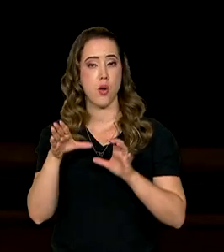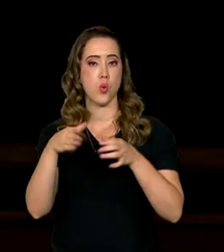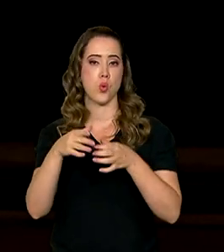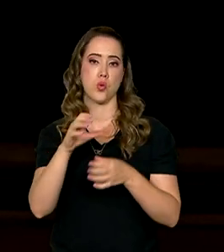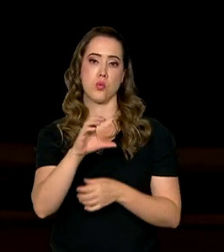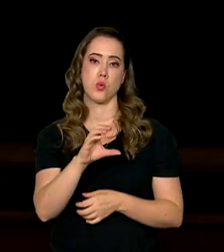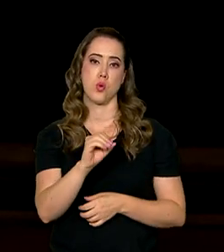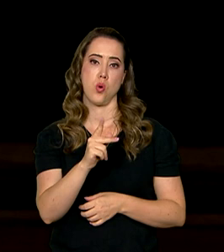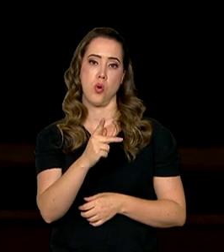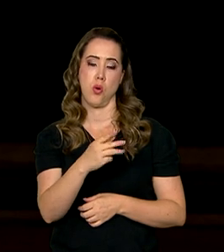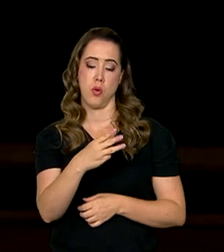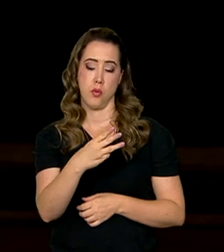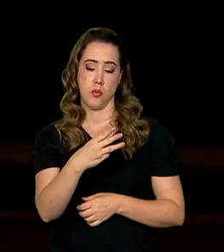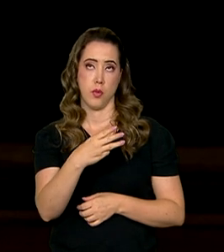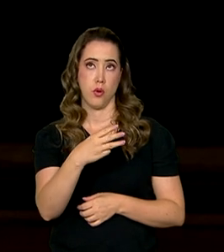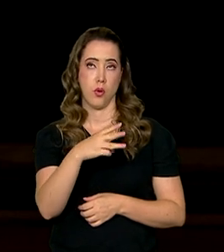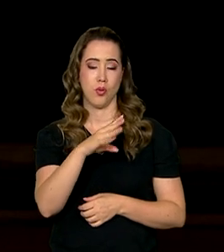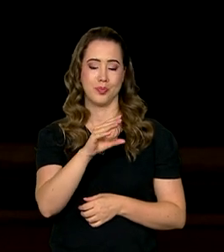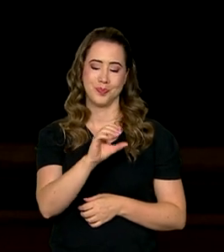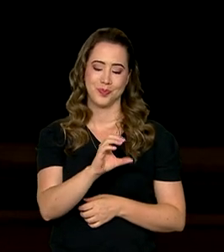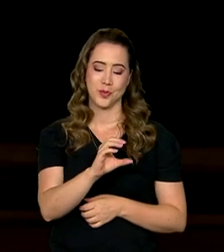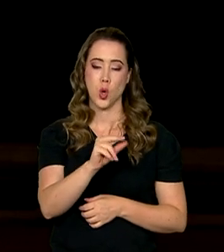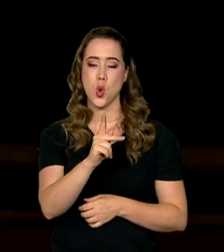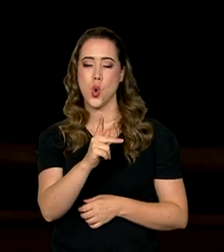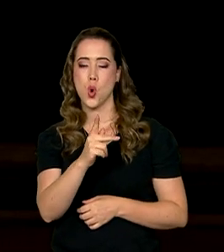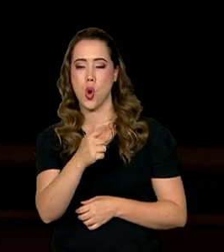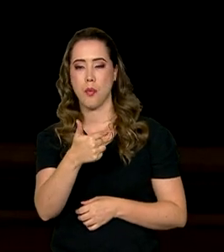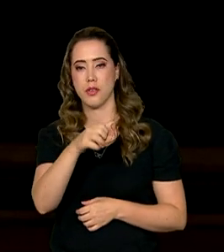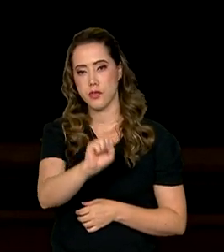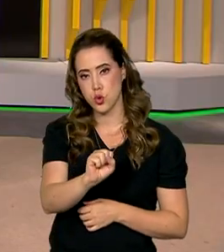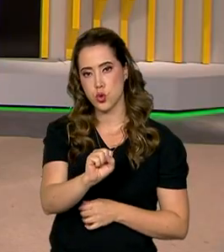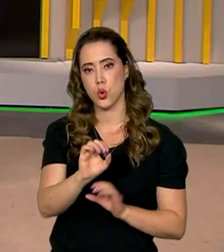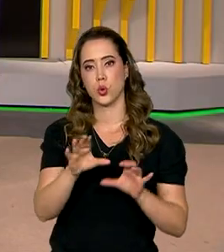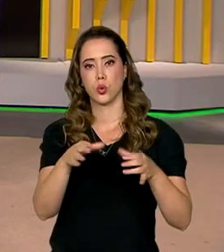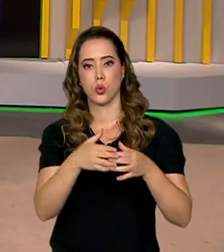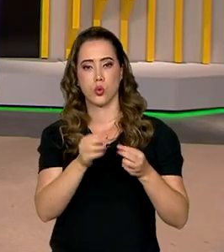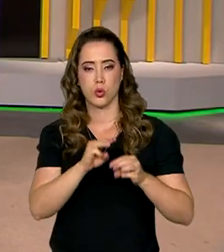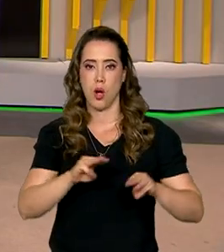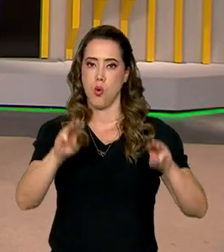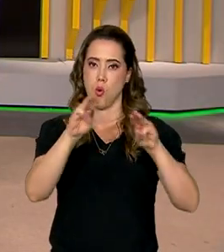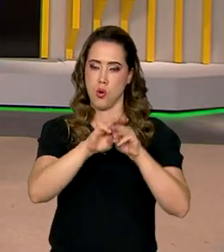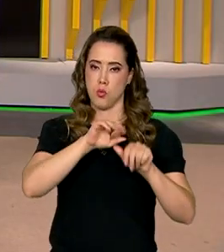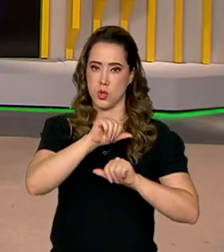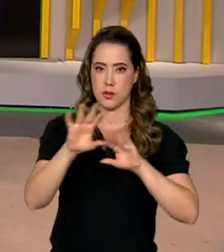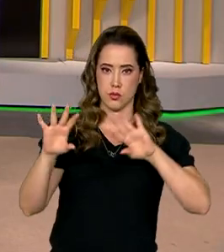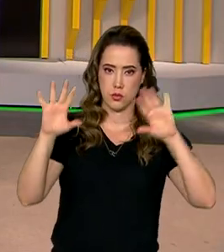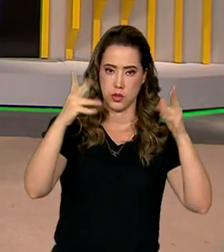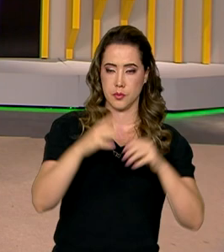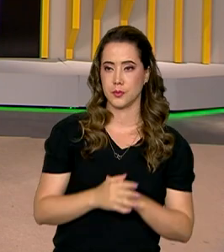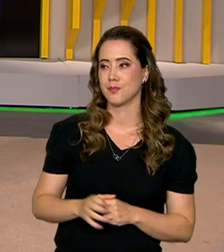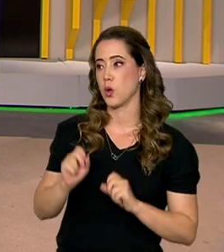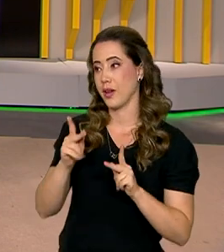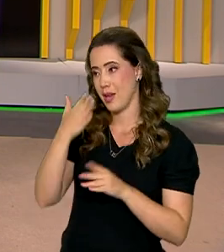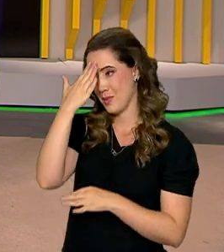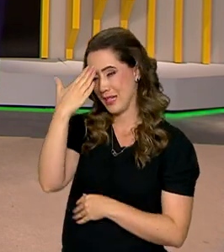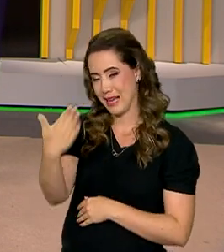a Conferência das Nações Unidas sobre Mudança Climática. Eu volto com vocês. Está ótimo, Pablo. Obrigado pelas informações. Boa noite para você.